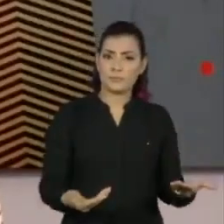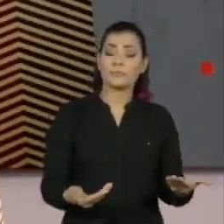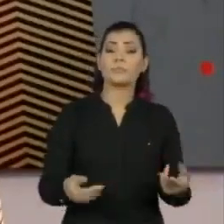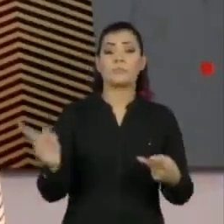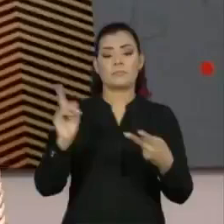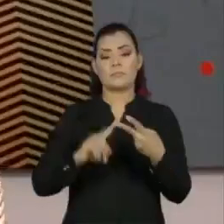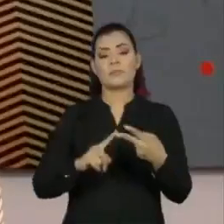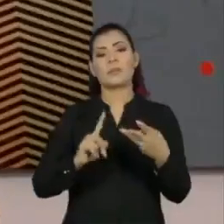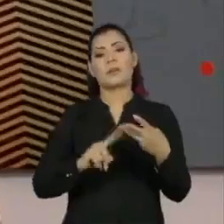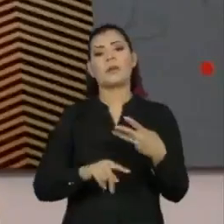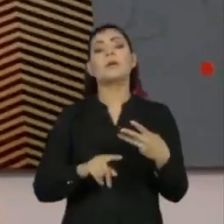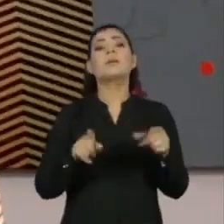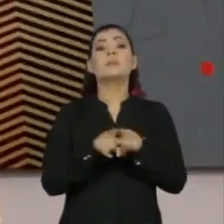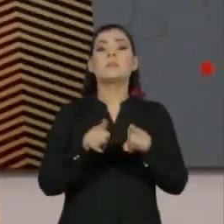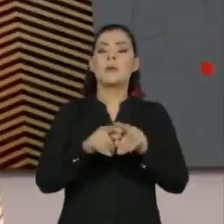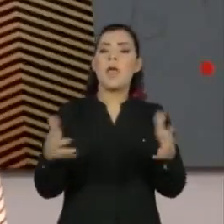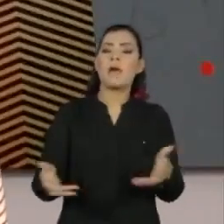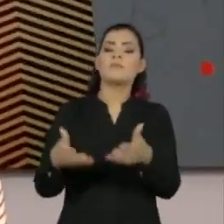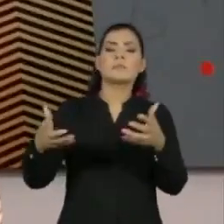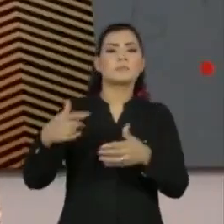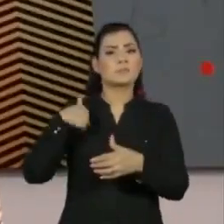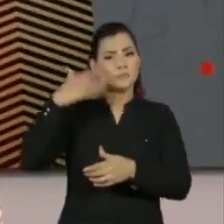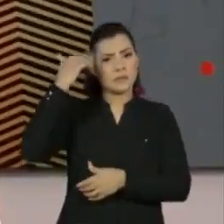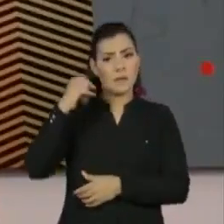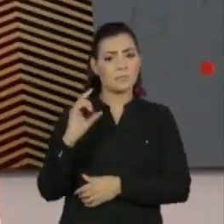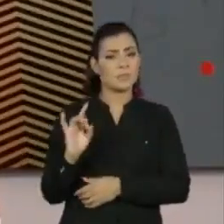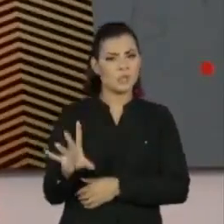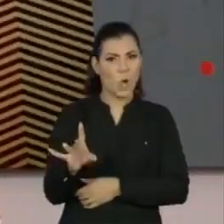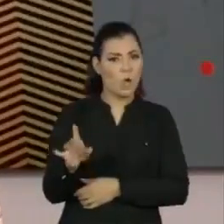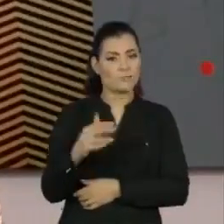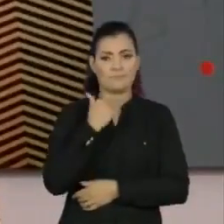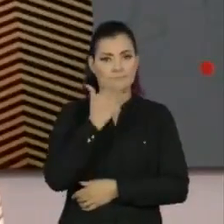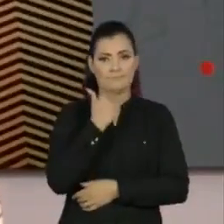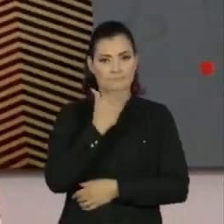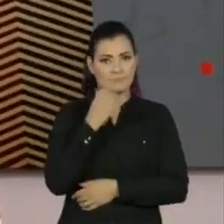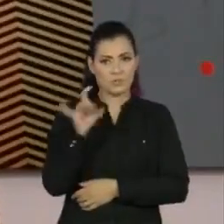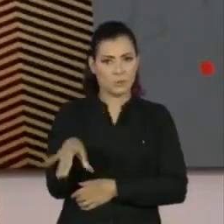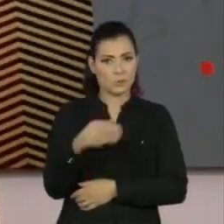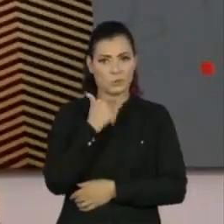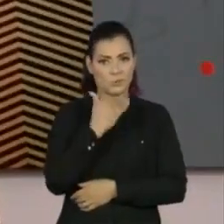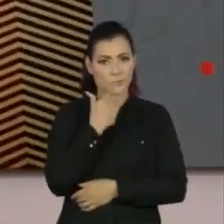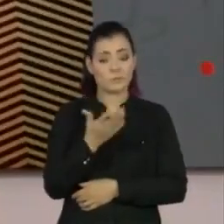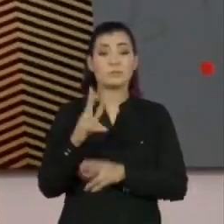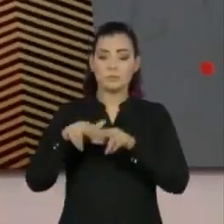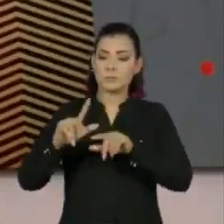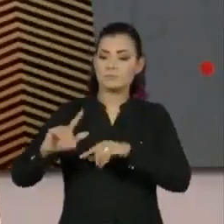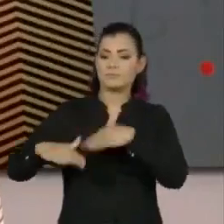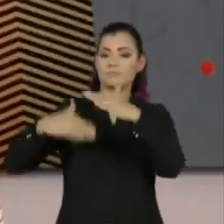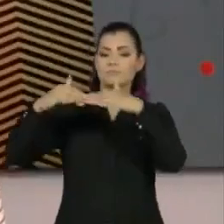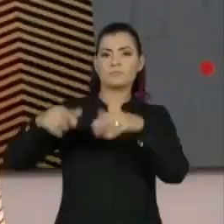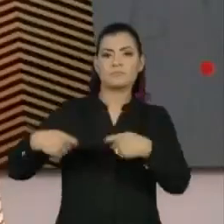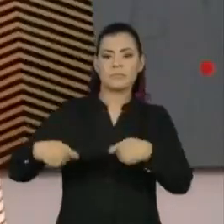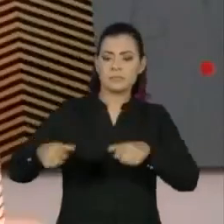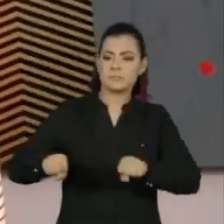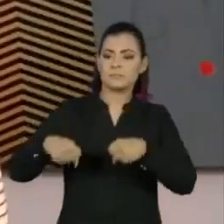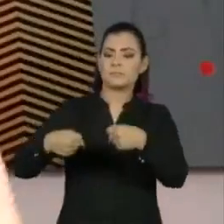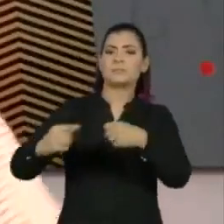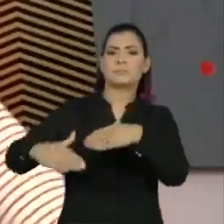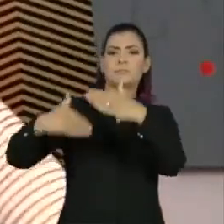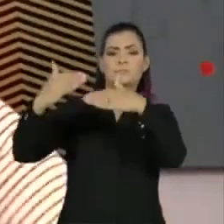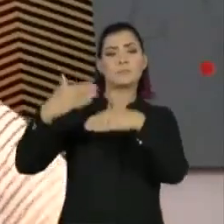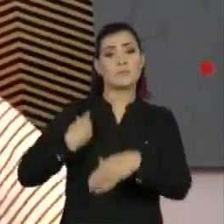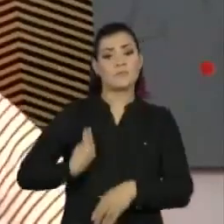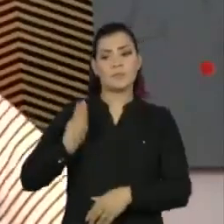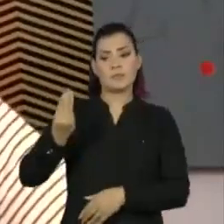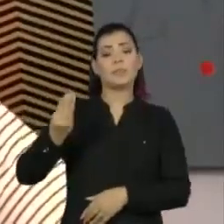depois, avançar, porque a gente entende que isso não é o suficiente, então a gente precisa avançar numa frente ampla em defesa da vida